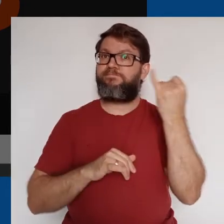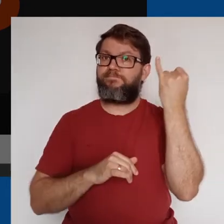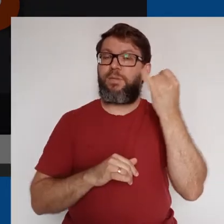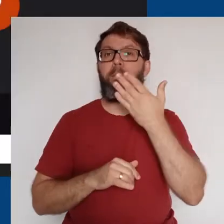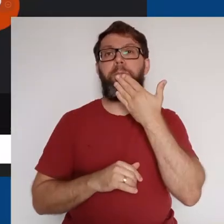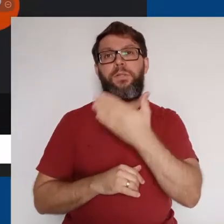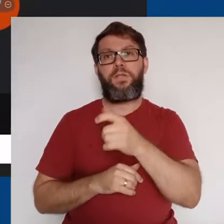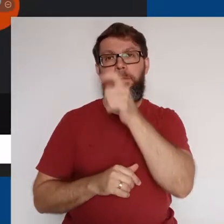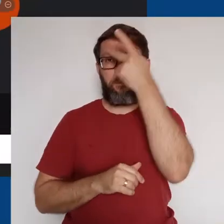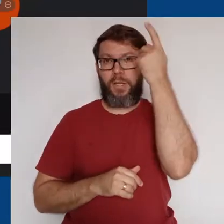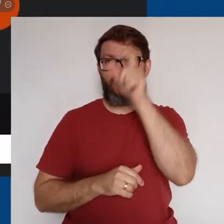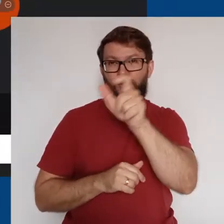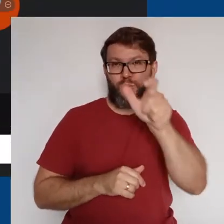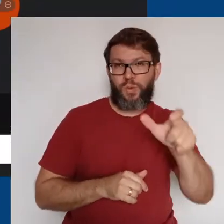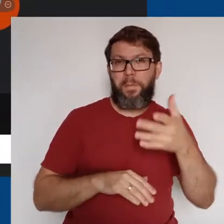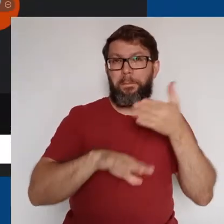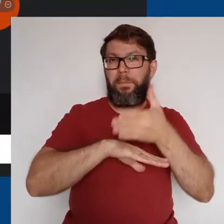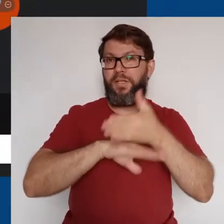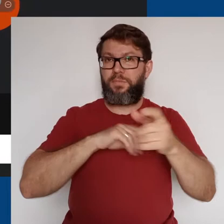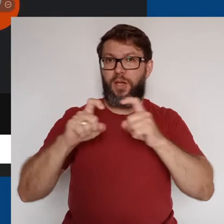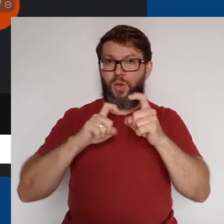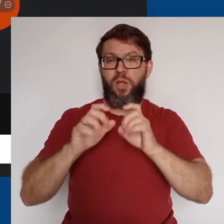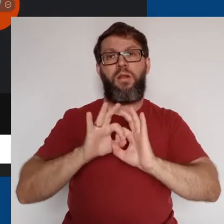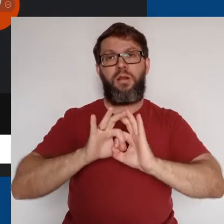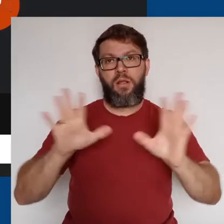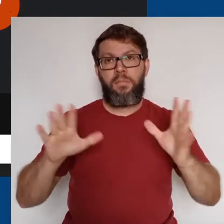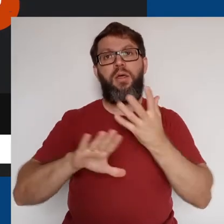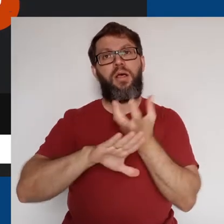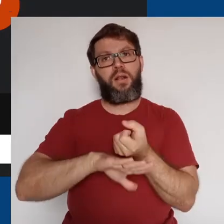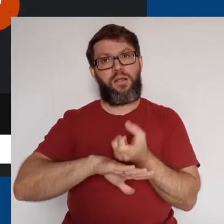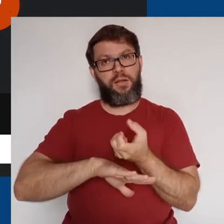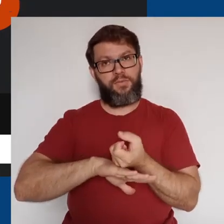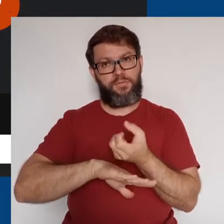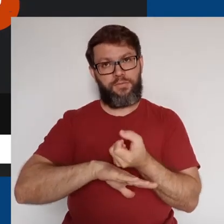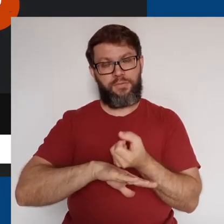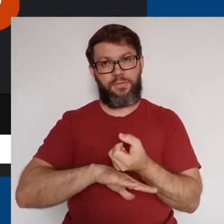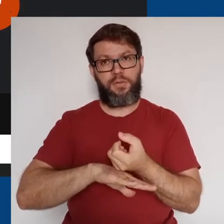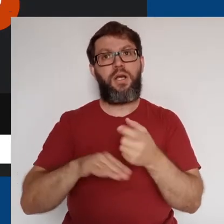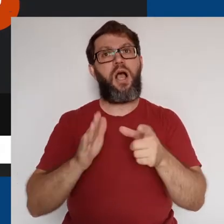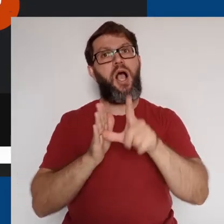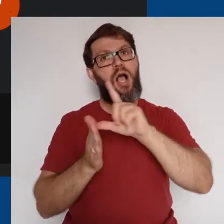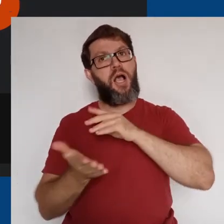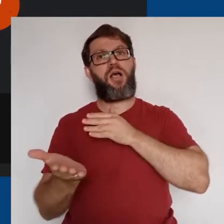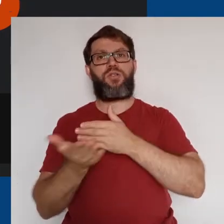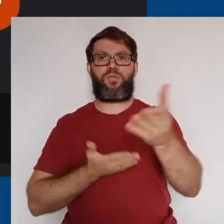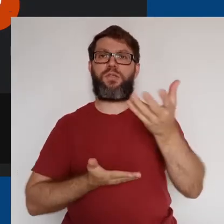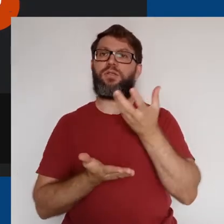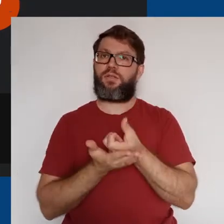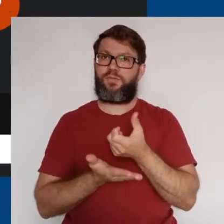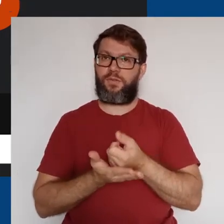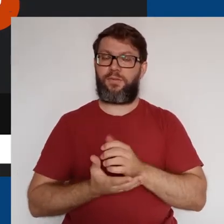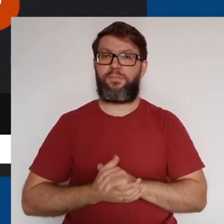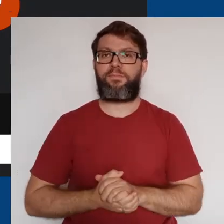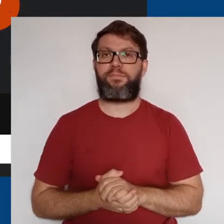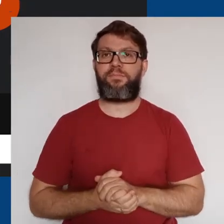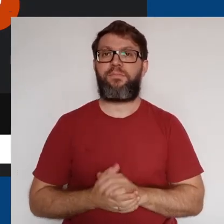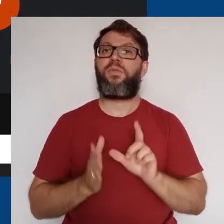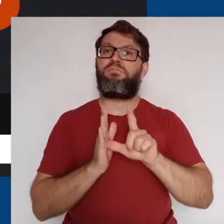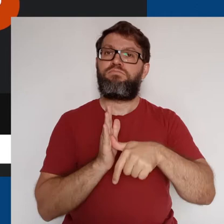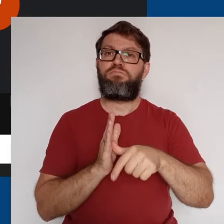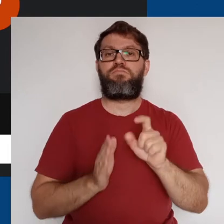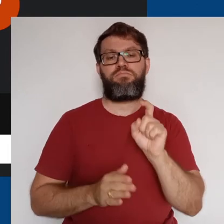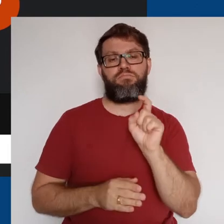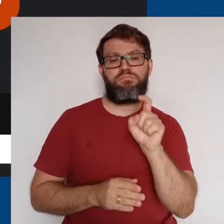de pedir o consentimento a todos os participantes de uma videoconferência antes de começar uma gravação. A seguir,